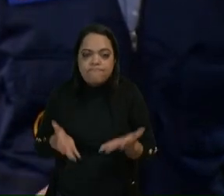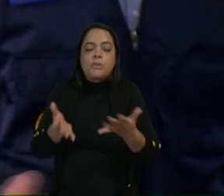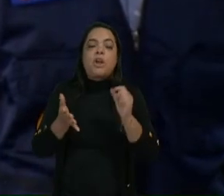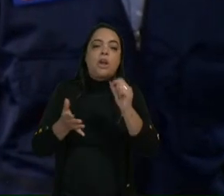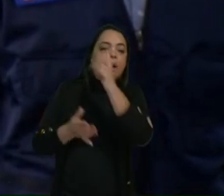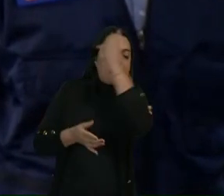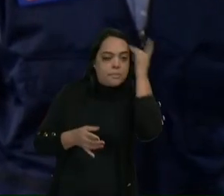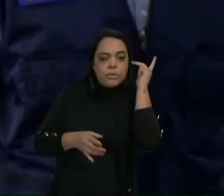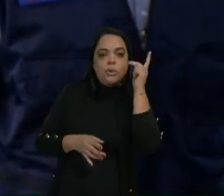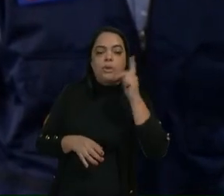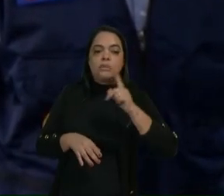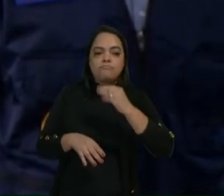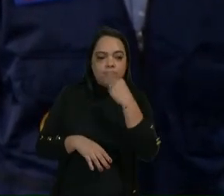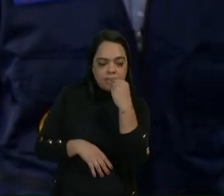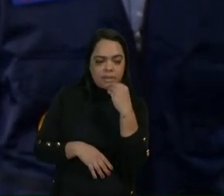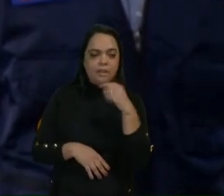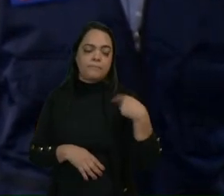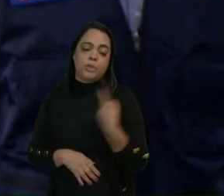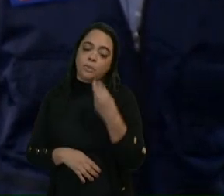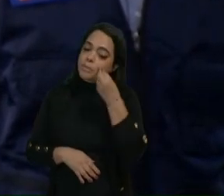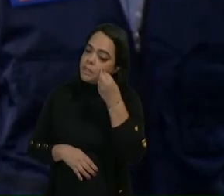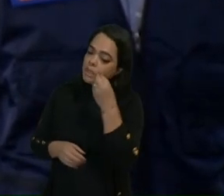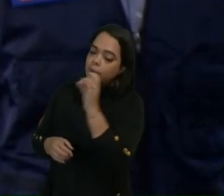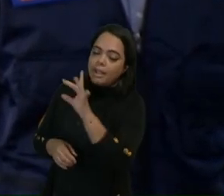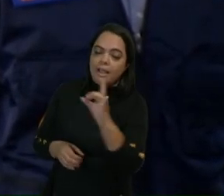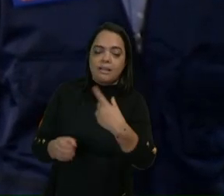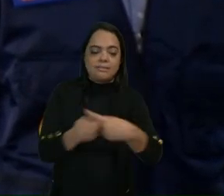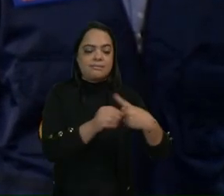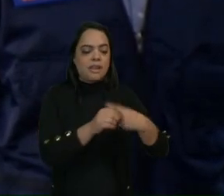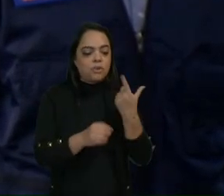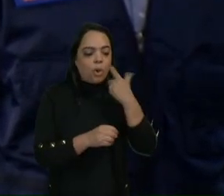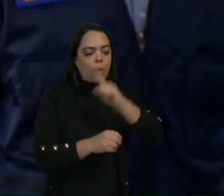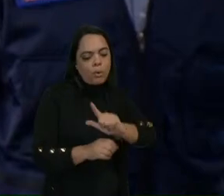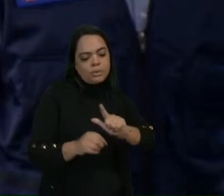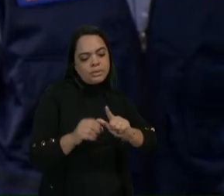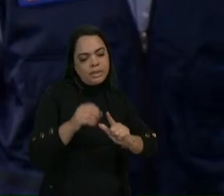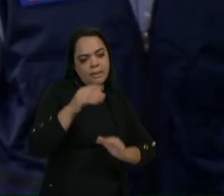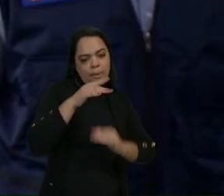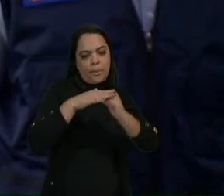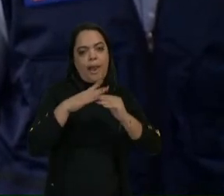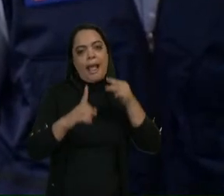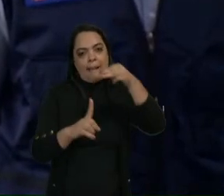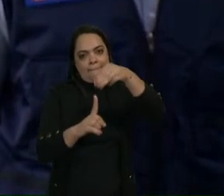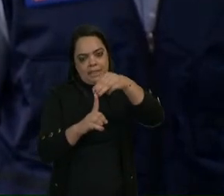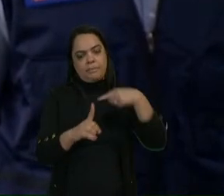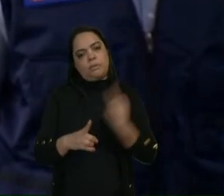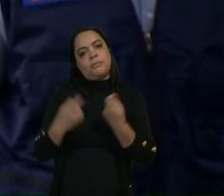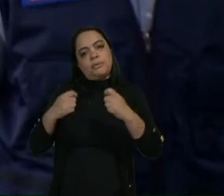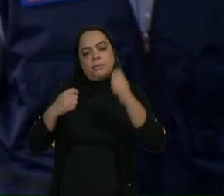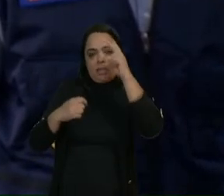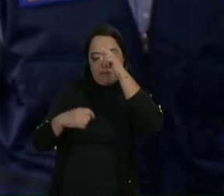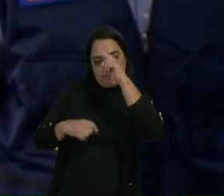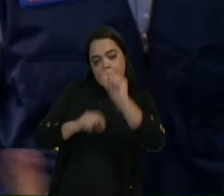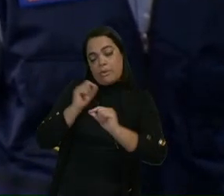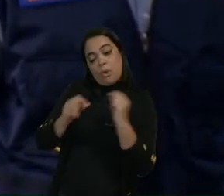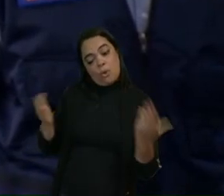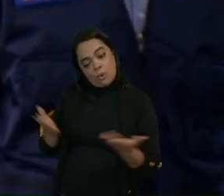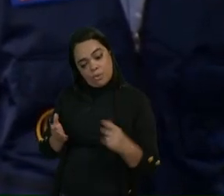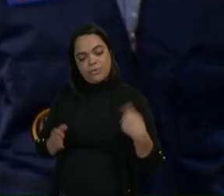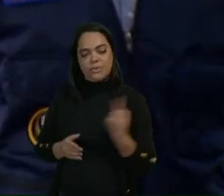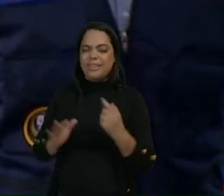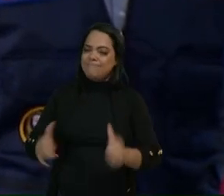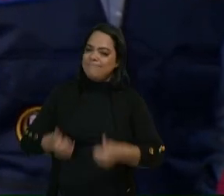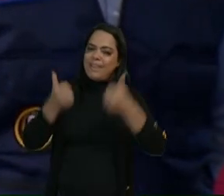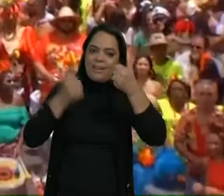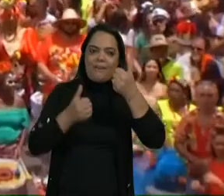estamos buscando, obviamente, cada município que atinja a sua meta, mas temos que lembrar que a nossa situação hoje é muito melhor